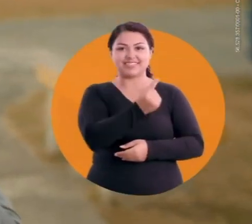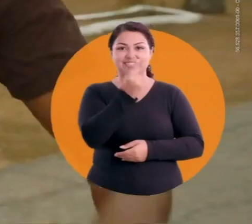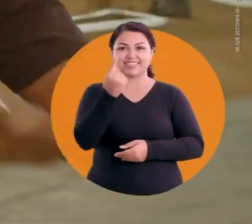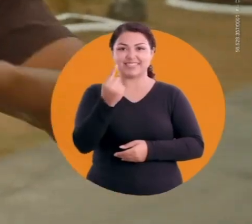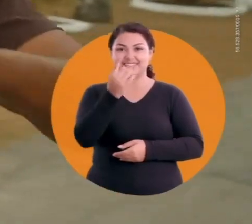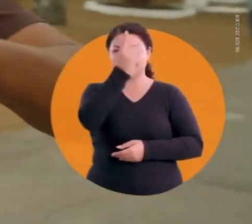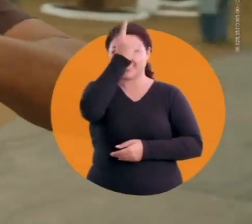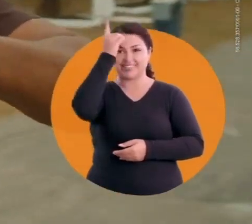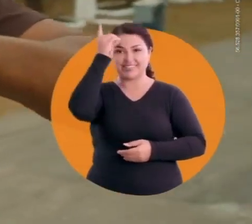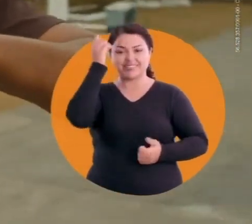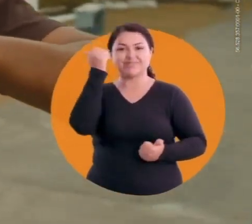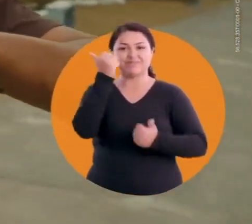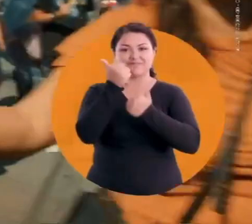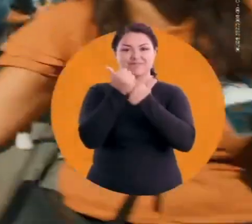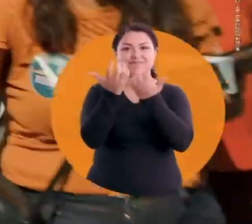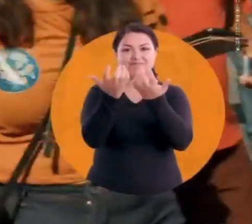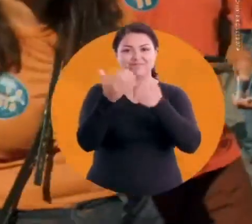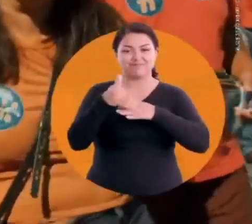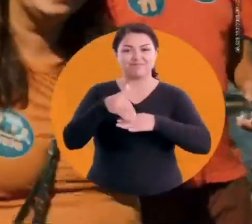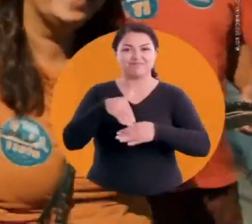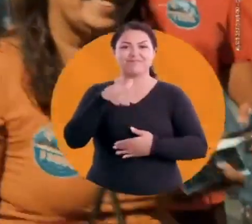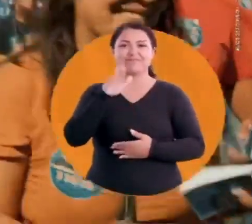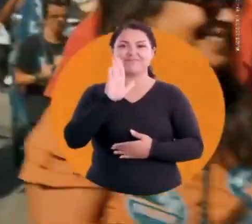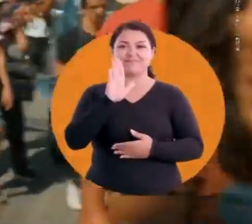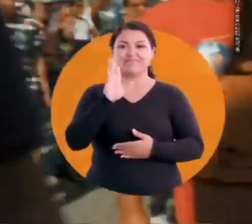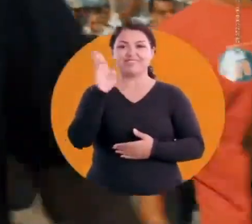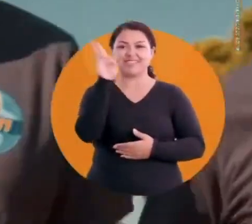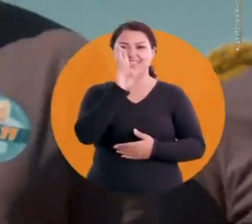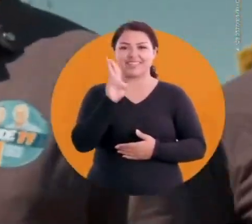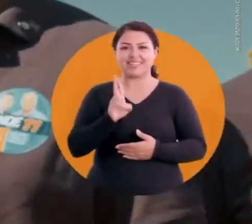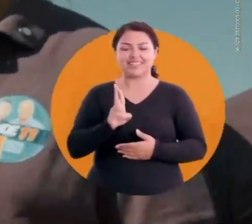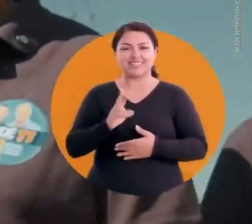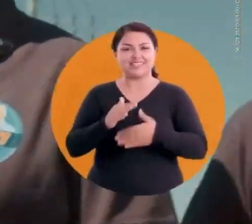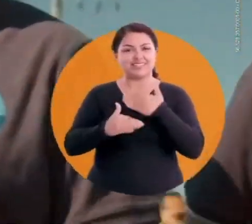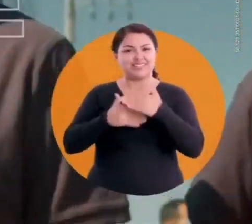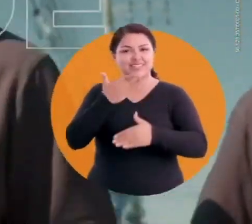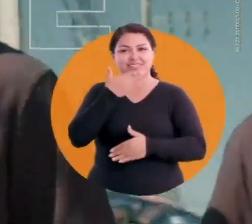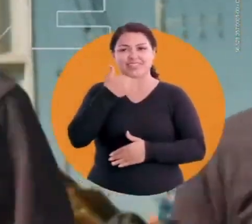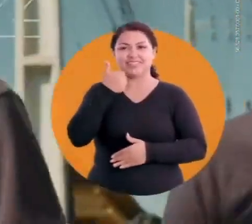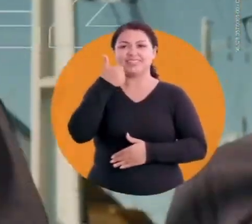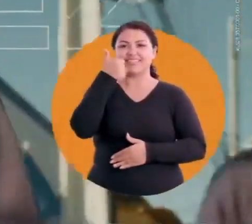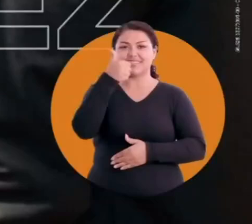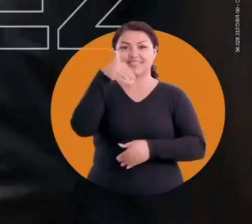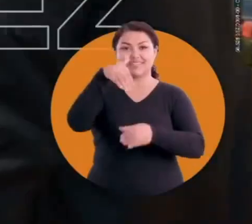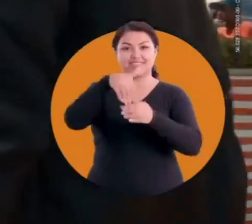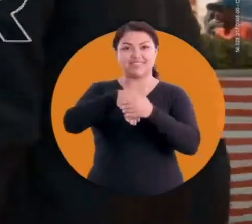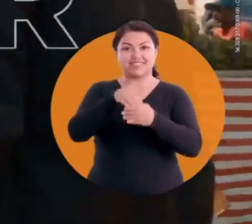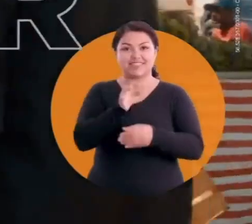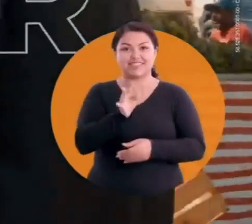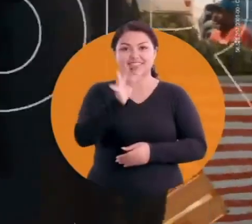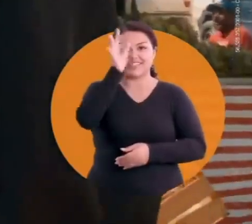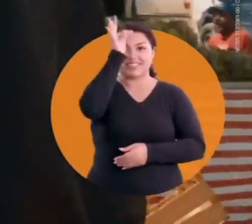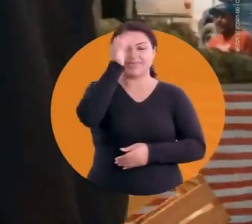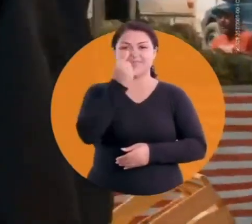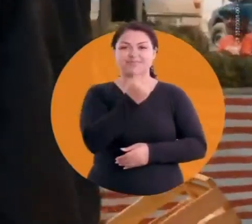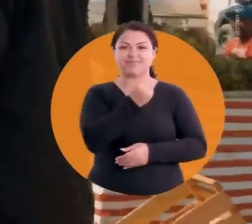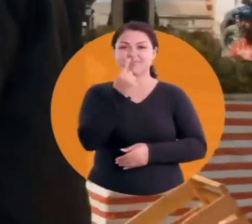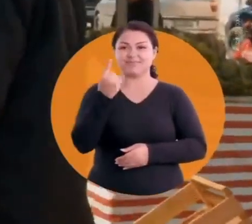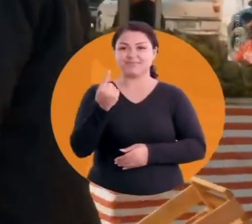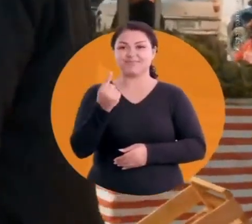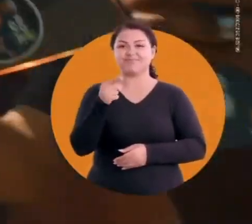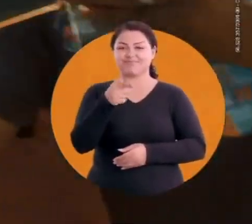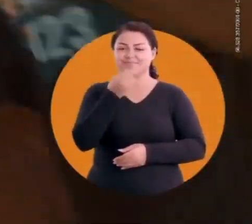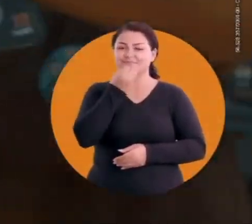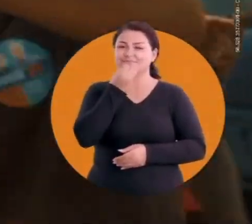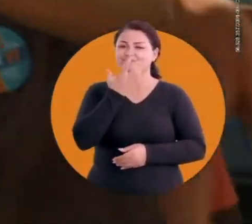eu voto onze Diogo é Tandi, eu quero muito mais É Resende cada vez Melhor eu voto